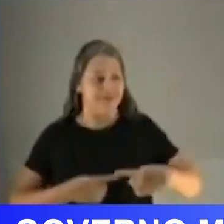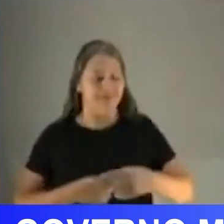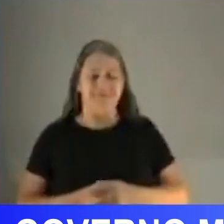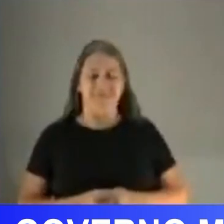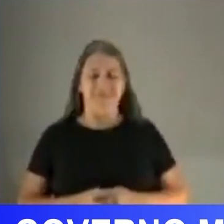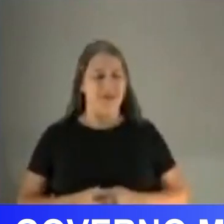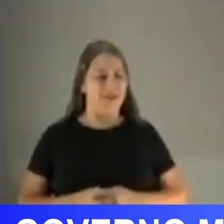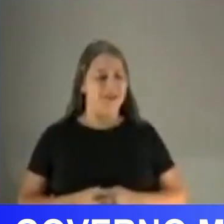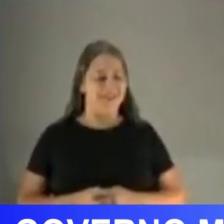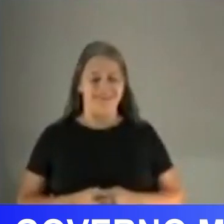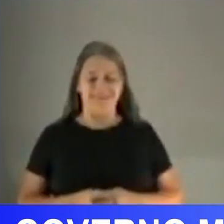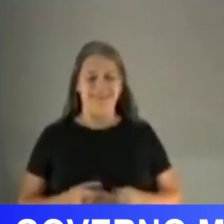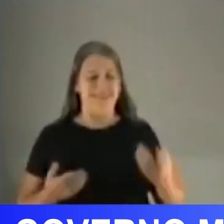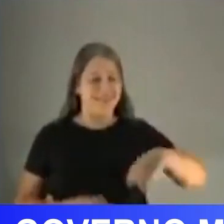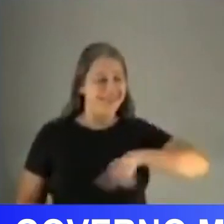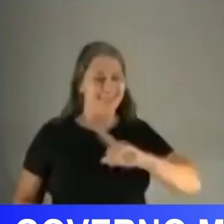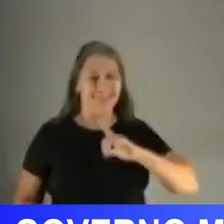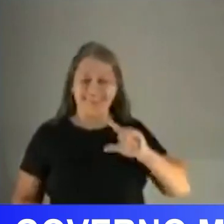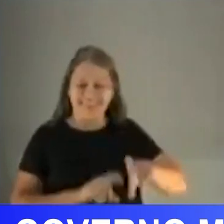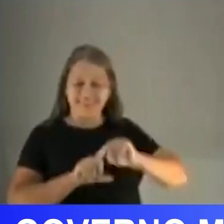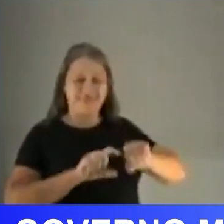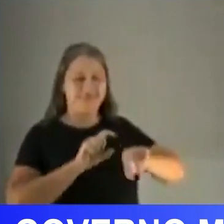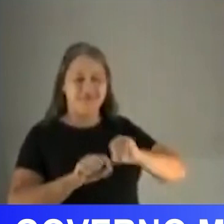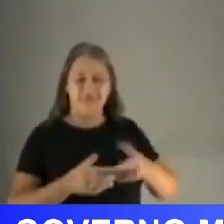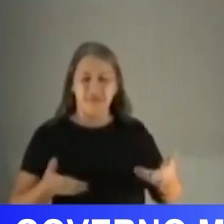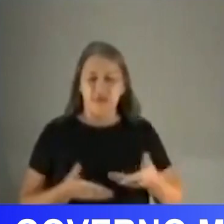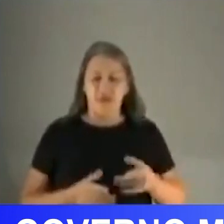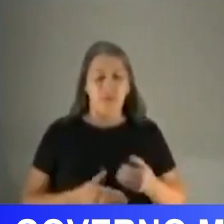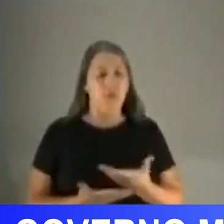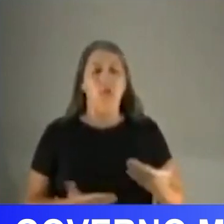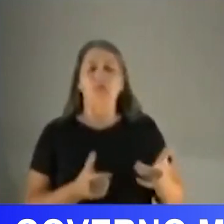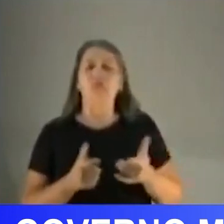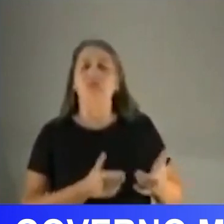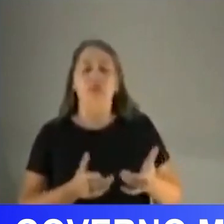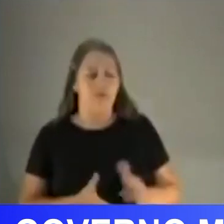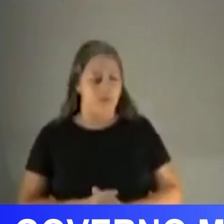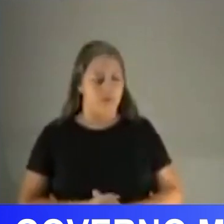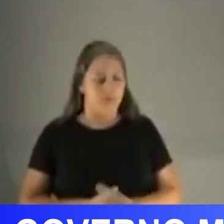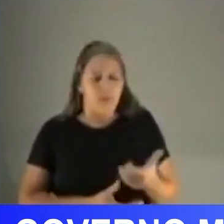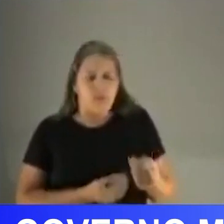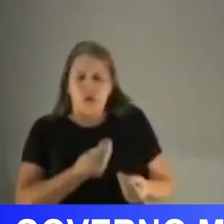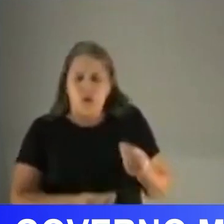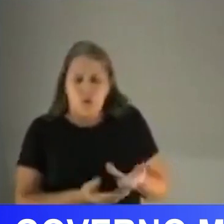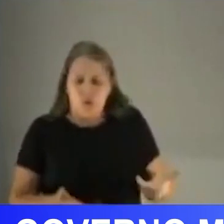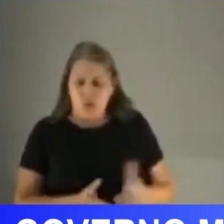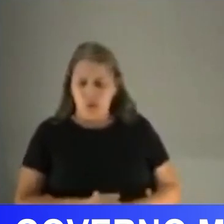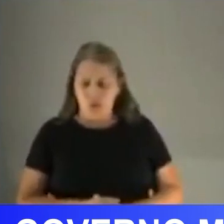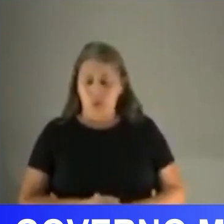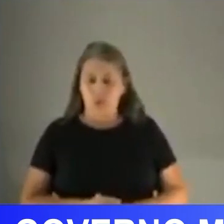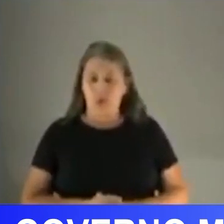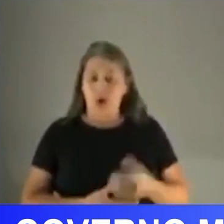cabimento. É como se a gente estivesse escolhendo de que borda da Terra plana a gente vai pular. Não tem lógica. A gente